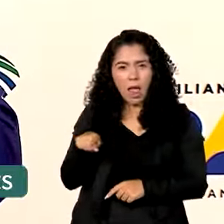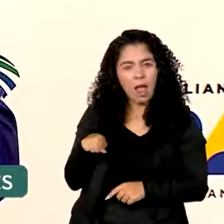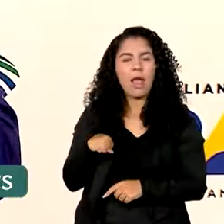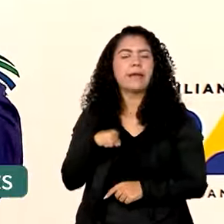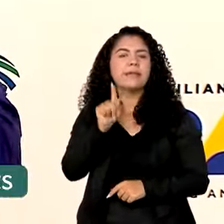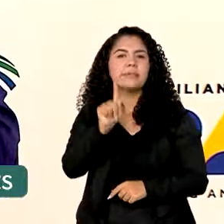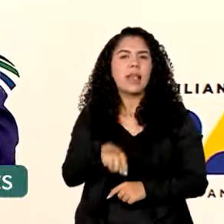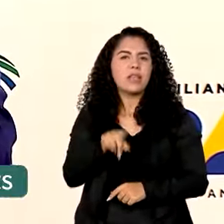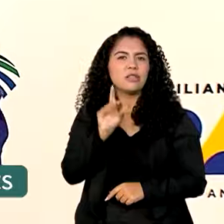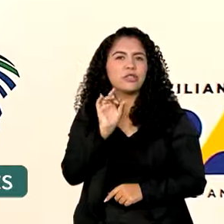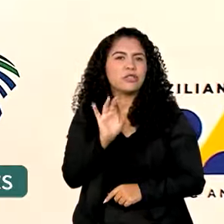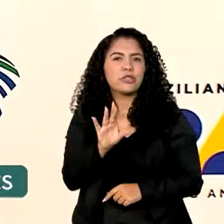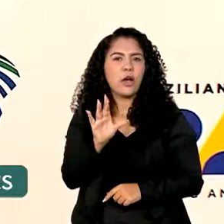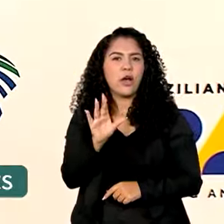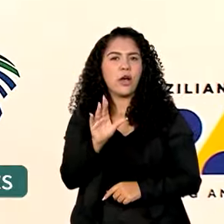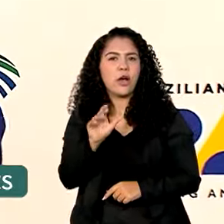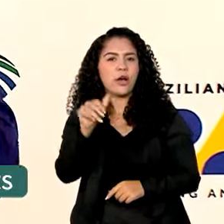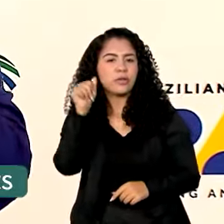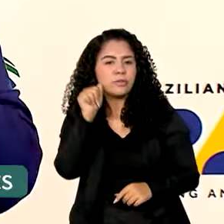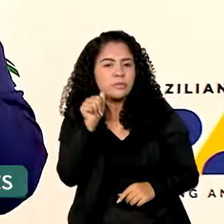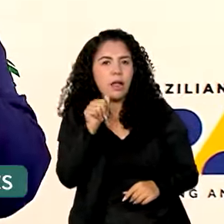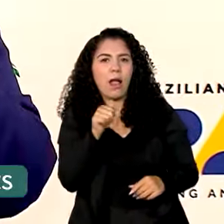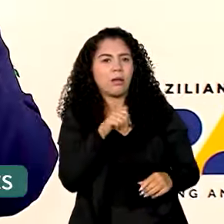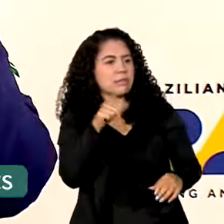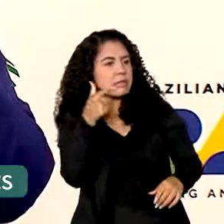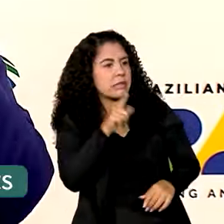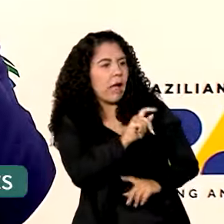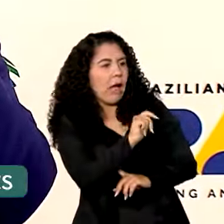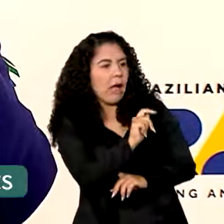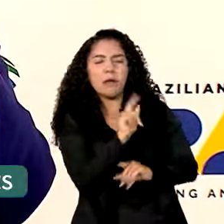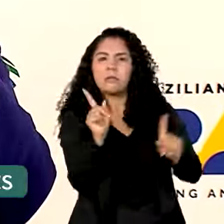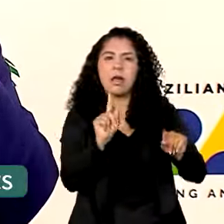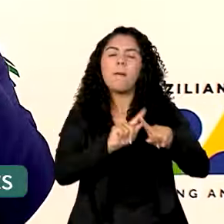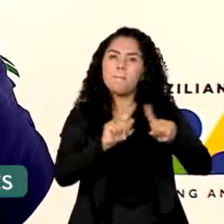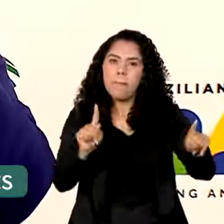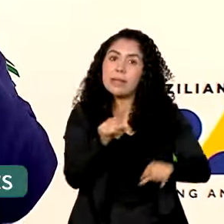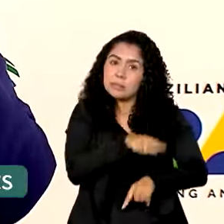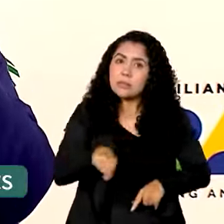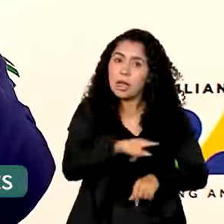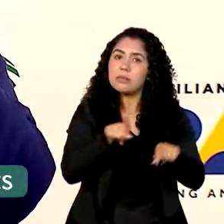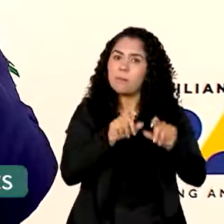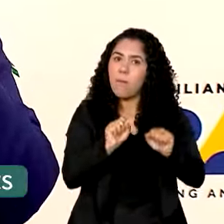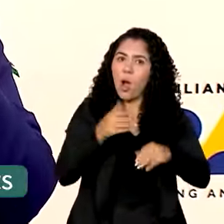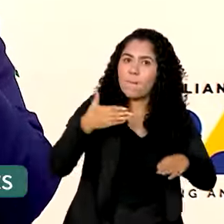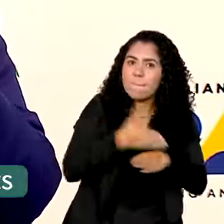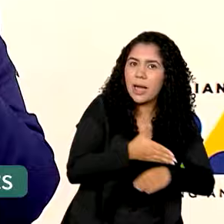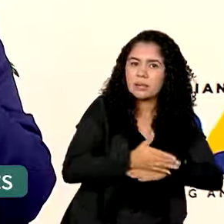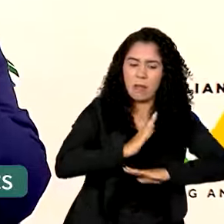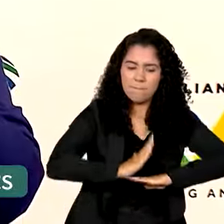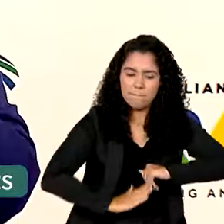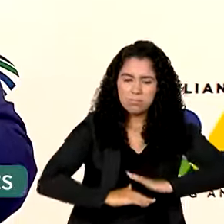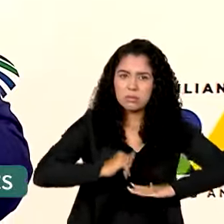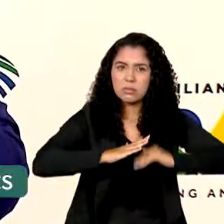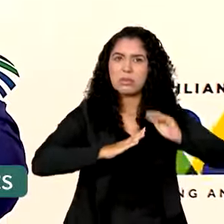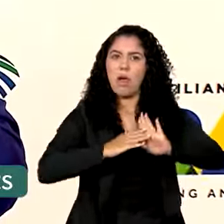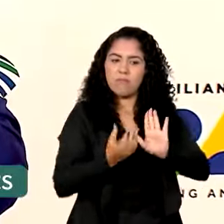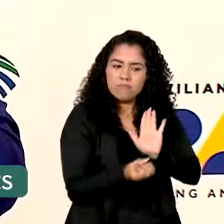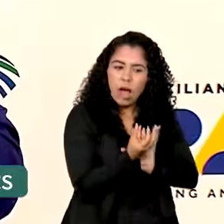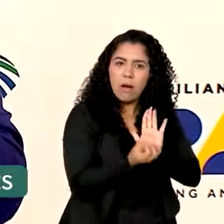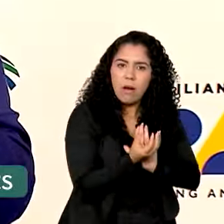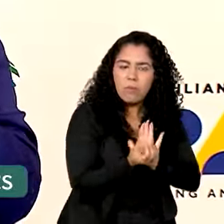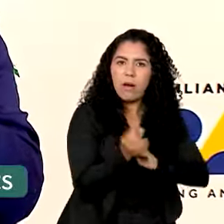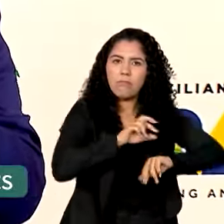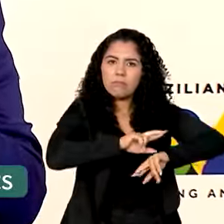aquelas que são só as beneficiárias, mas elas são processos, elas constroem tecnologias